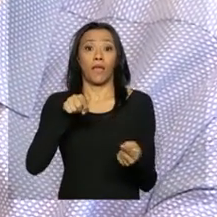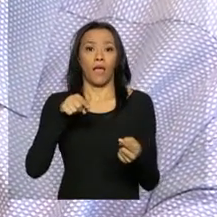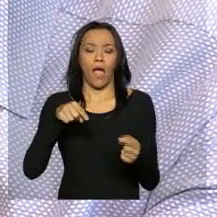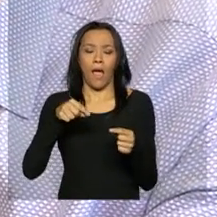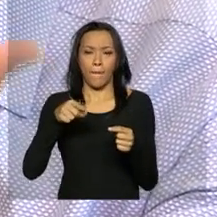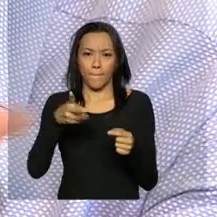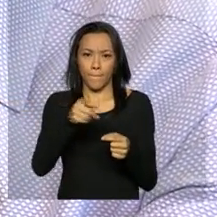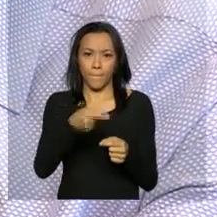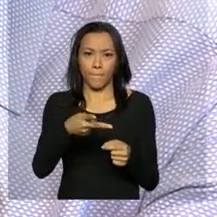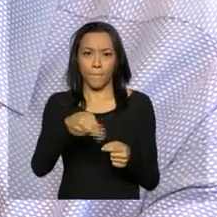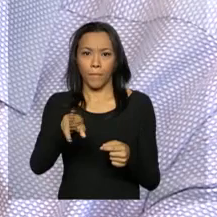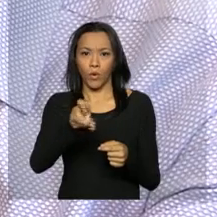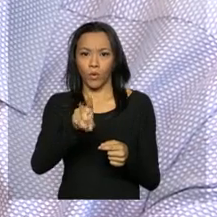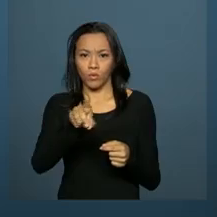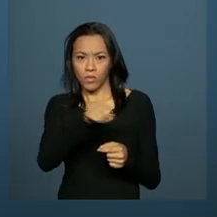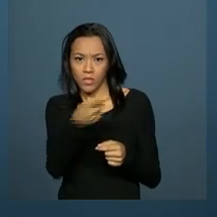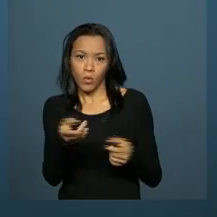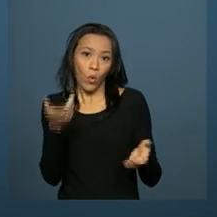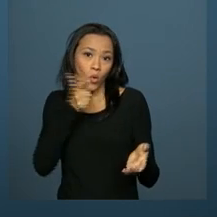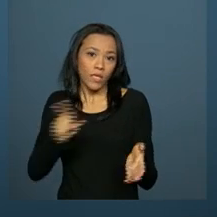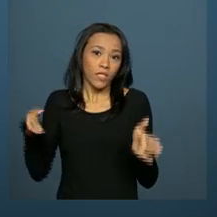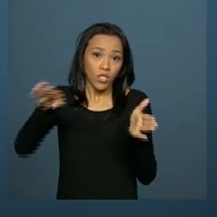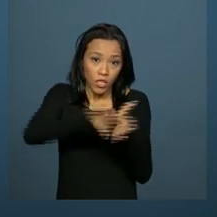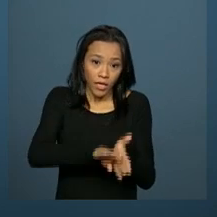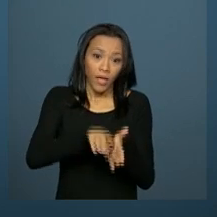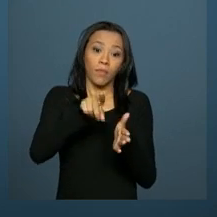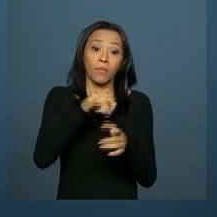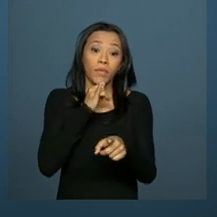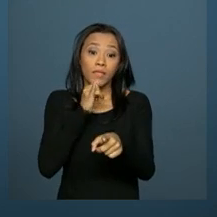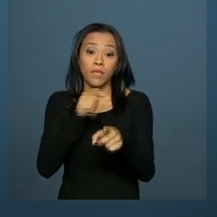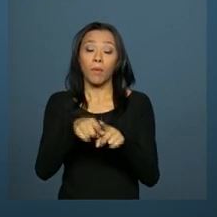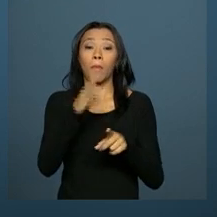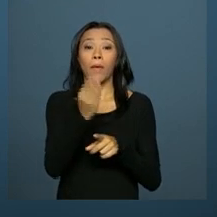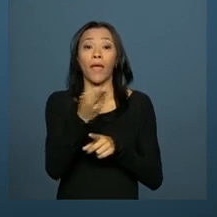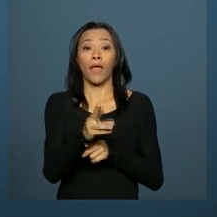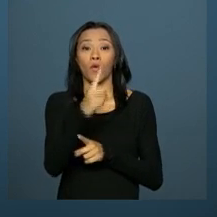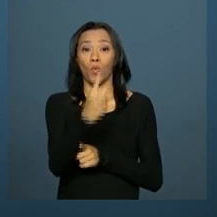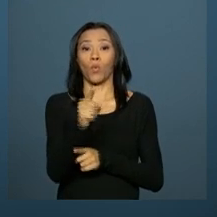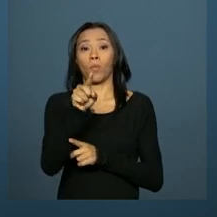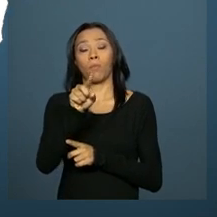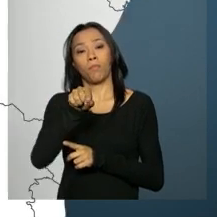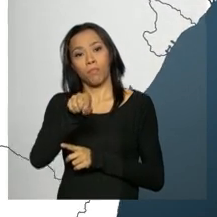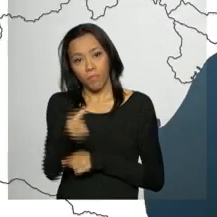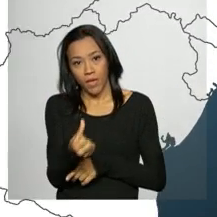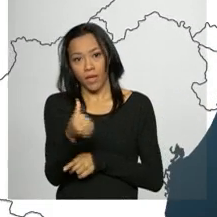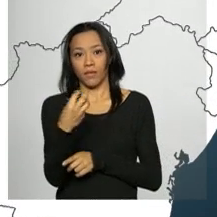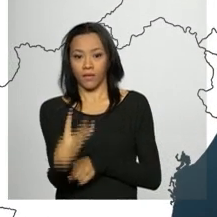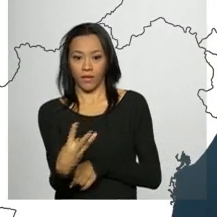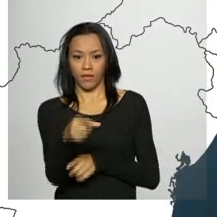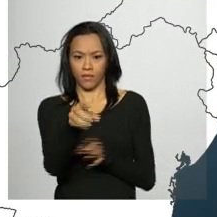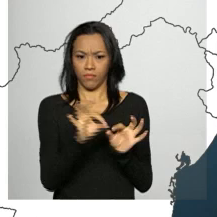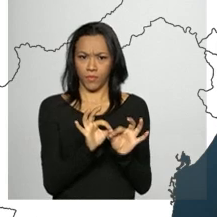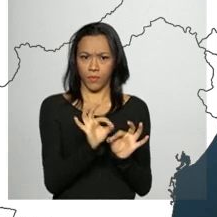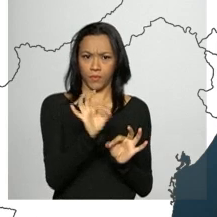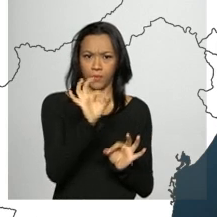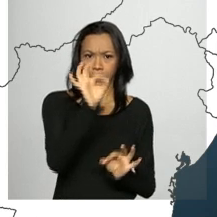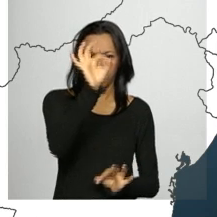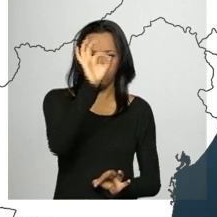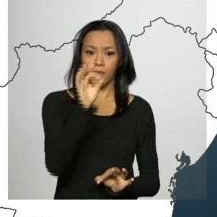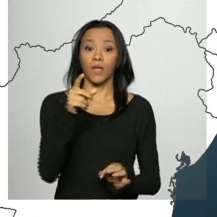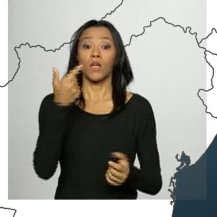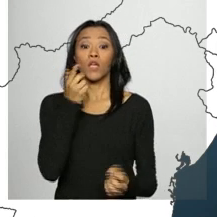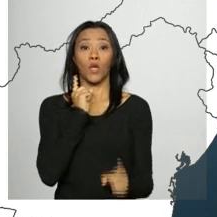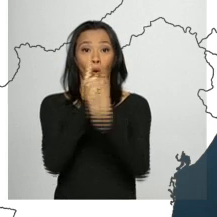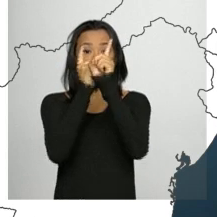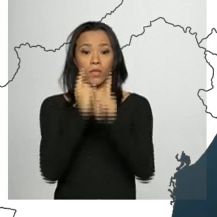produção chegue até os portos da região. Ações como a concessão da BR-163, no trecho entre o entroncamento com a BR